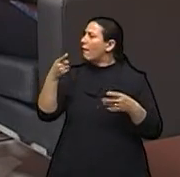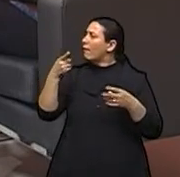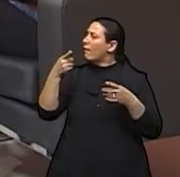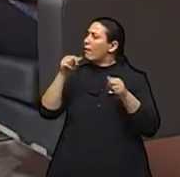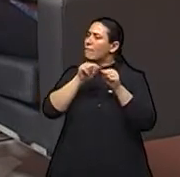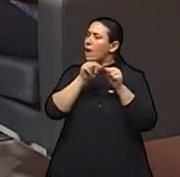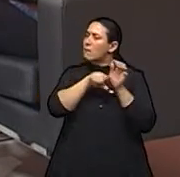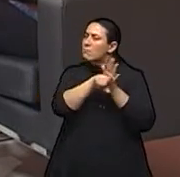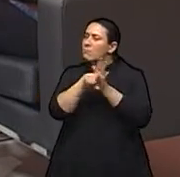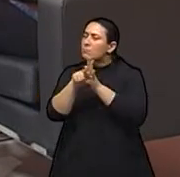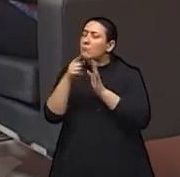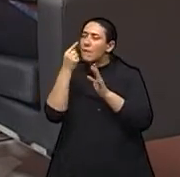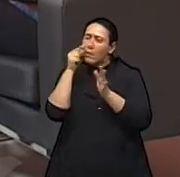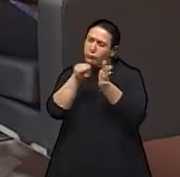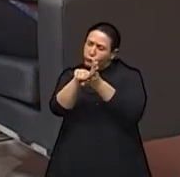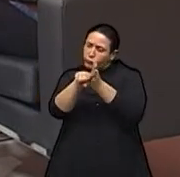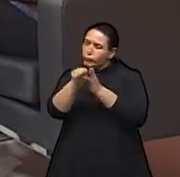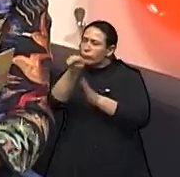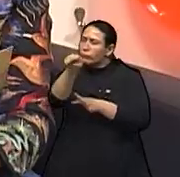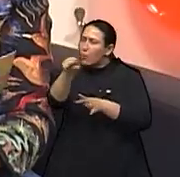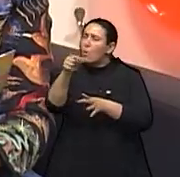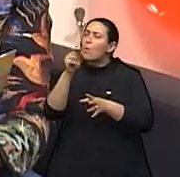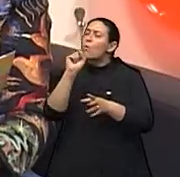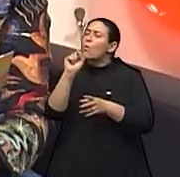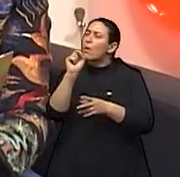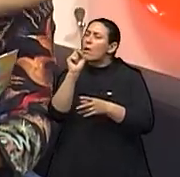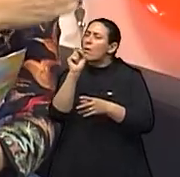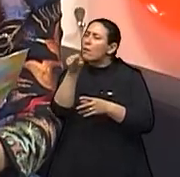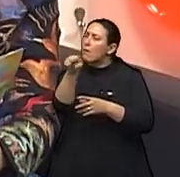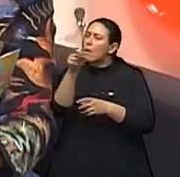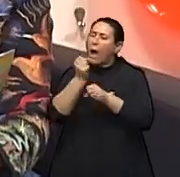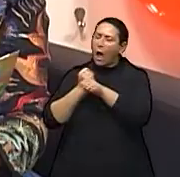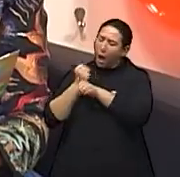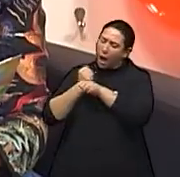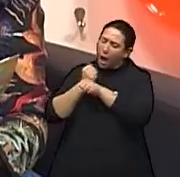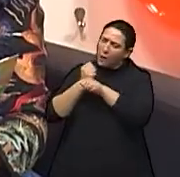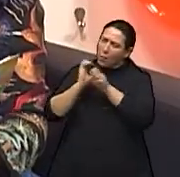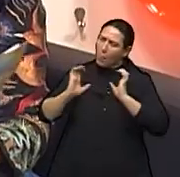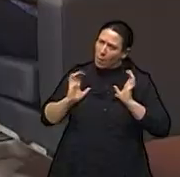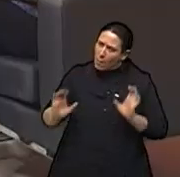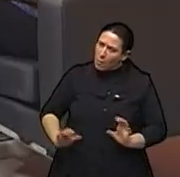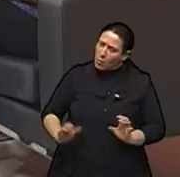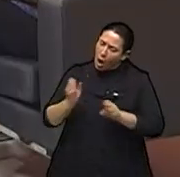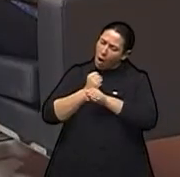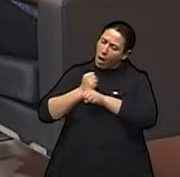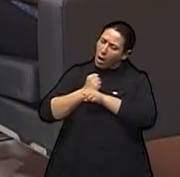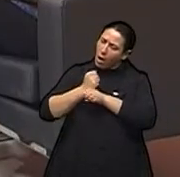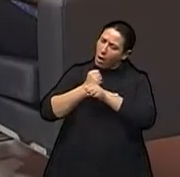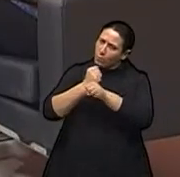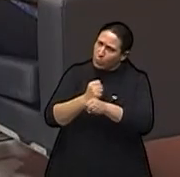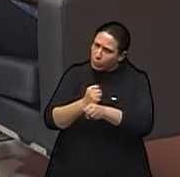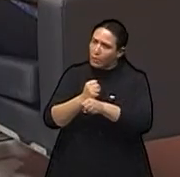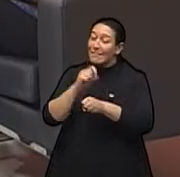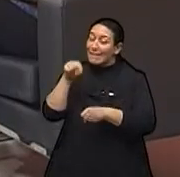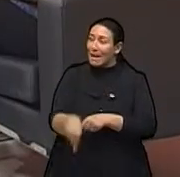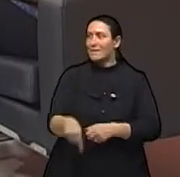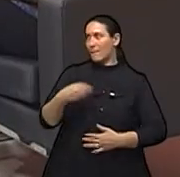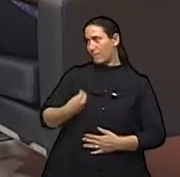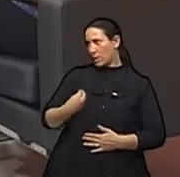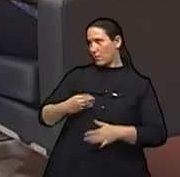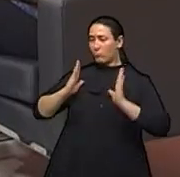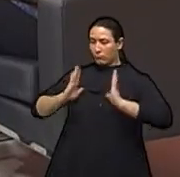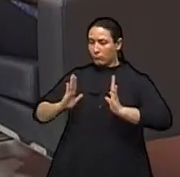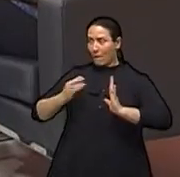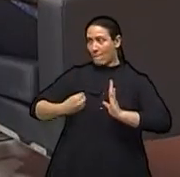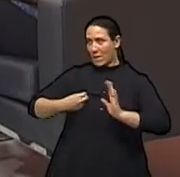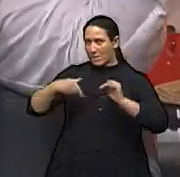a gente fazer todo um estudo sobre como é que eu venho no meu comportamento, mas desta vida. Dessa vida. Só que